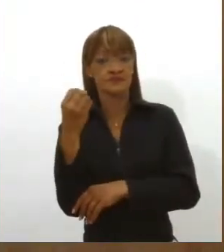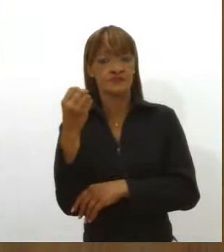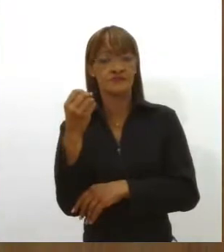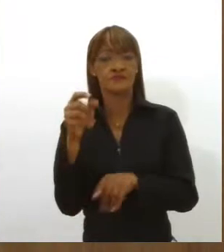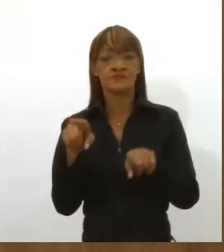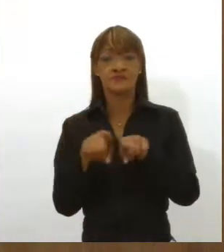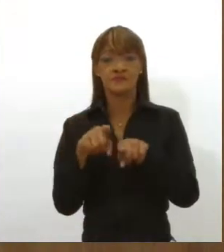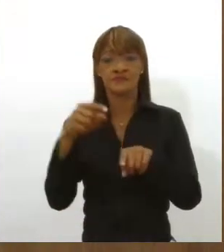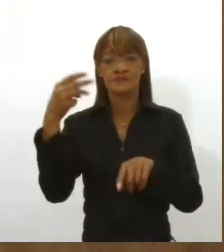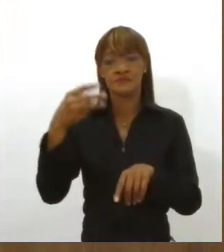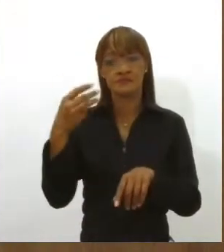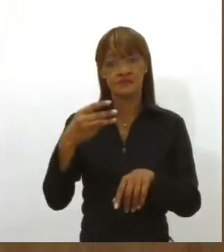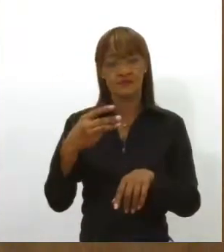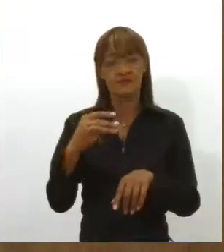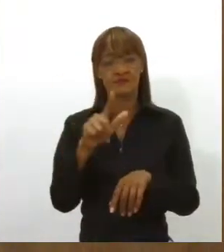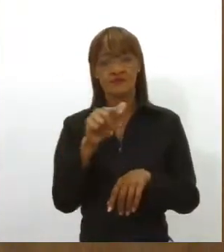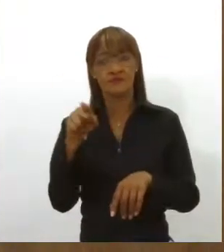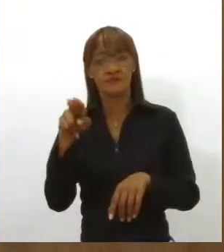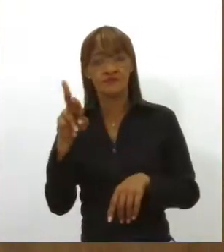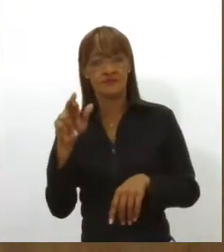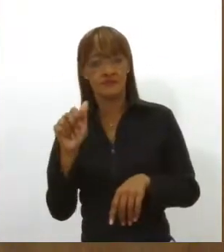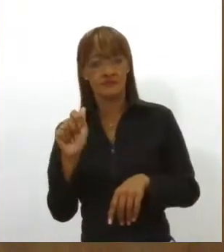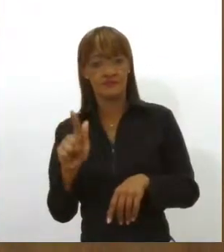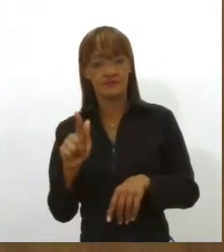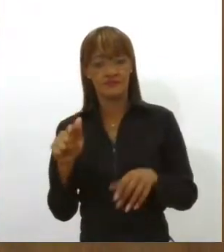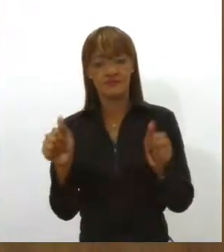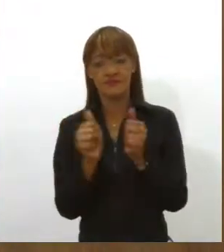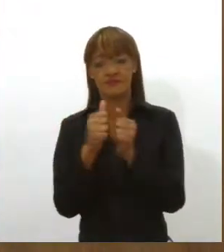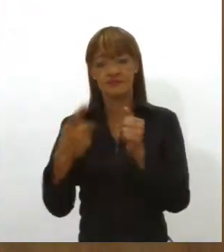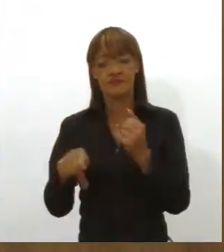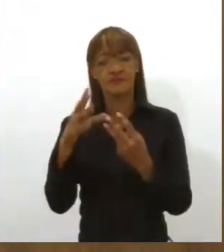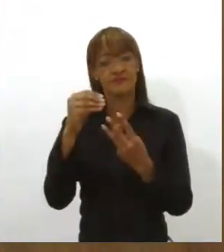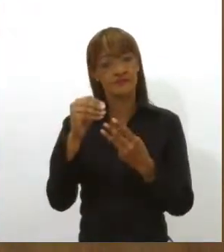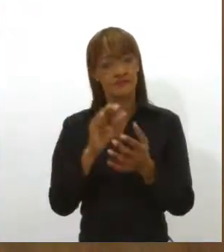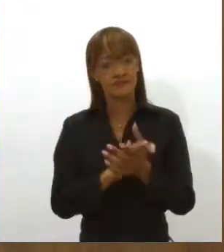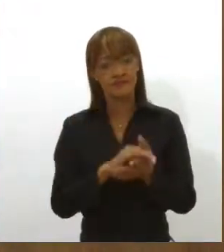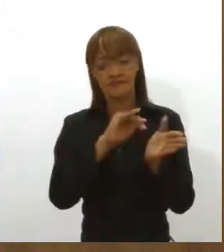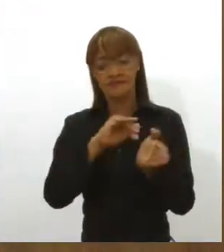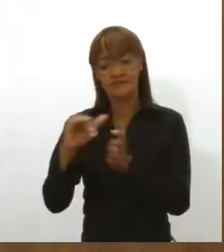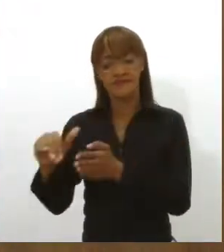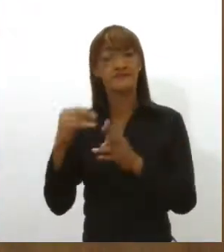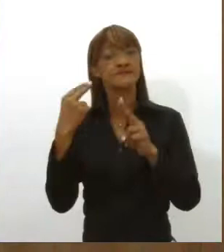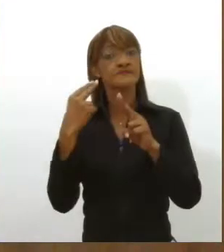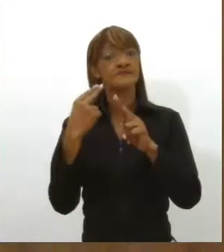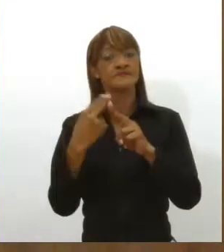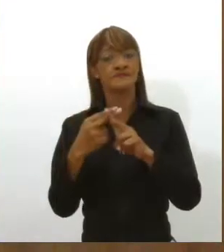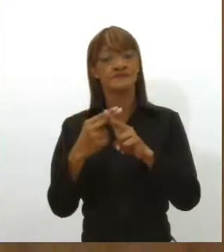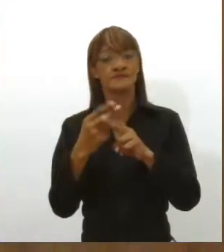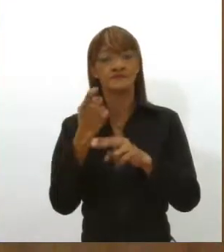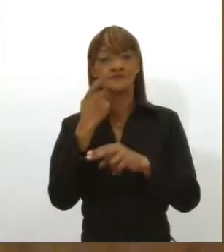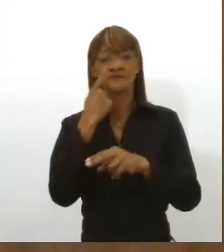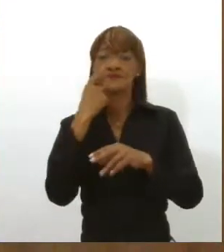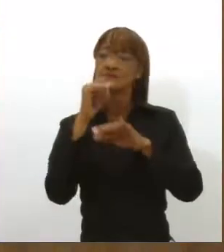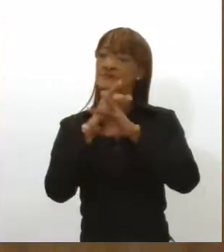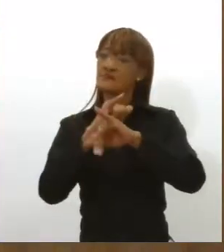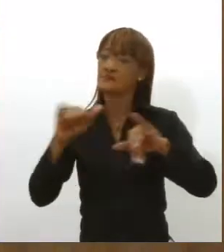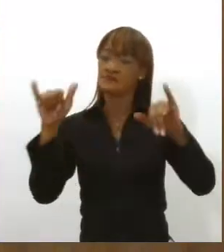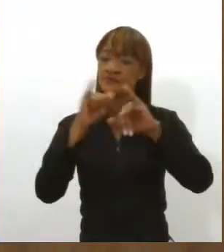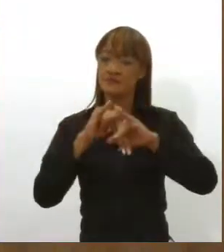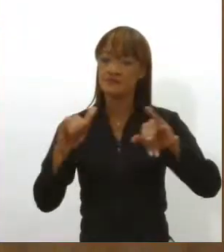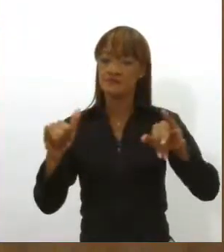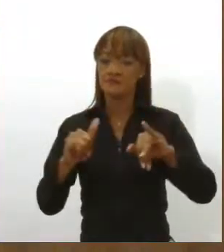Universidade Federal de Sergipe. E olha, a Caixa Econômica Federal anunciou na última terça-feira a conclusão do processamento da